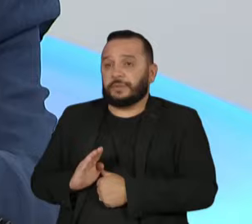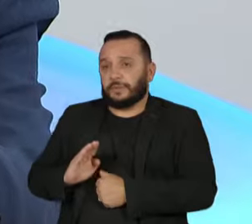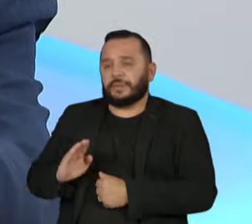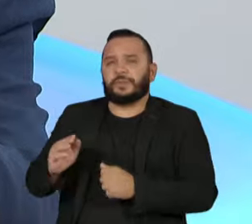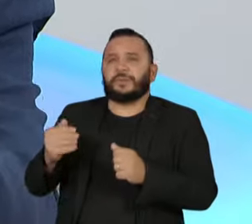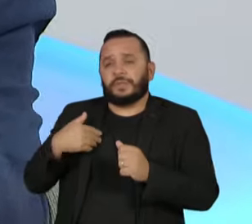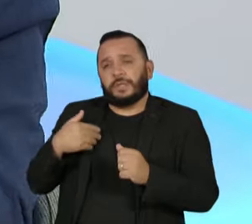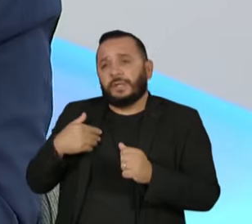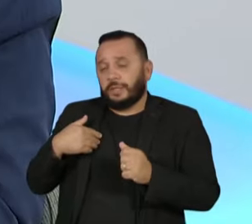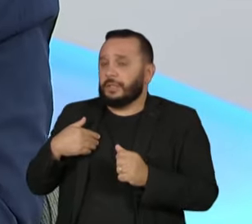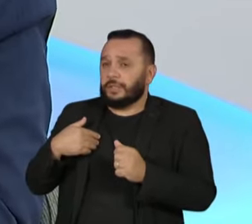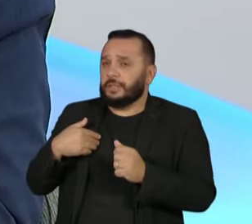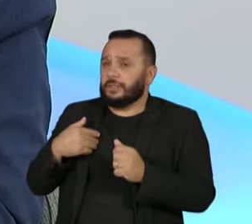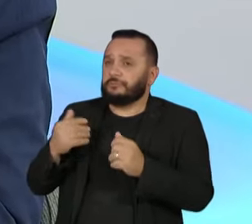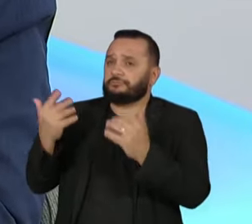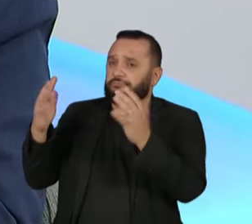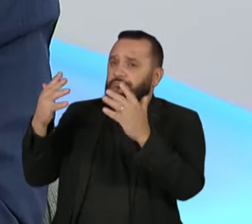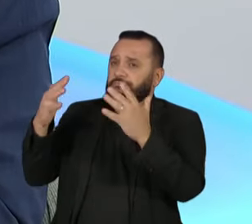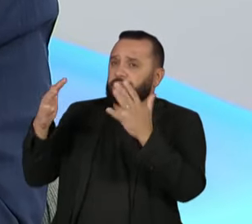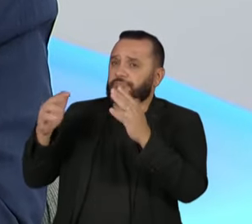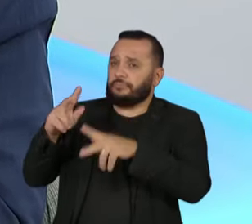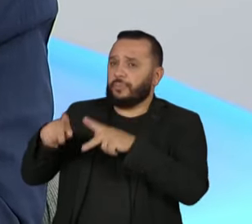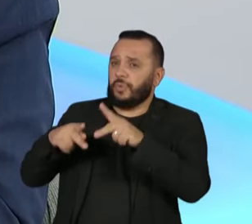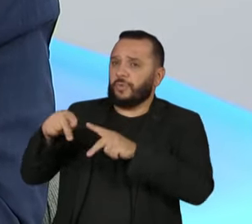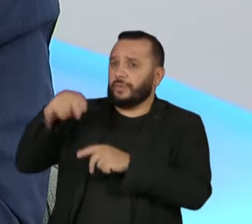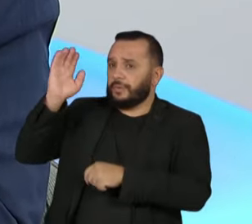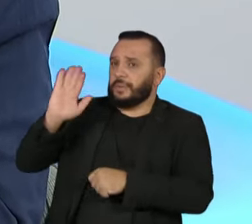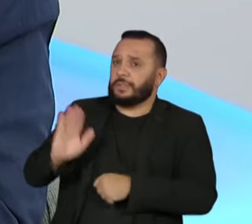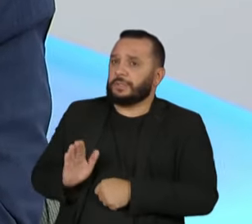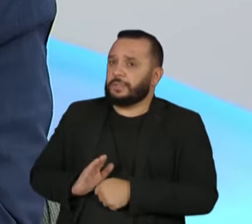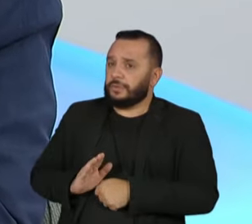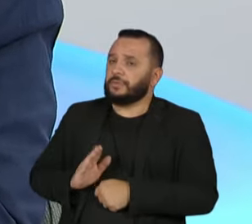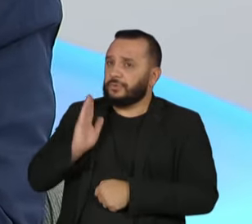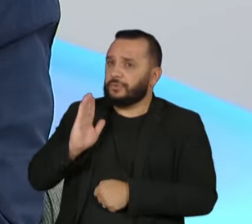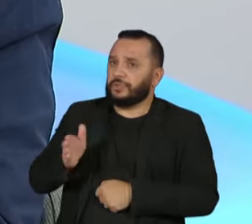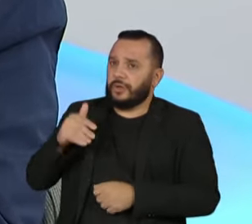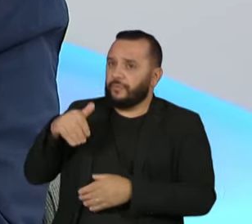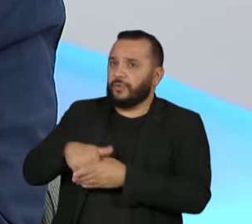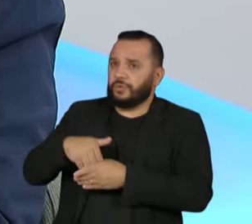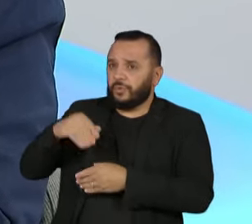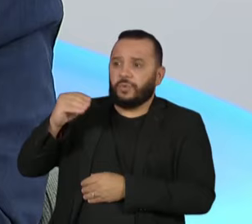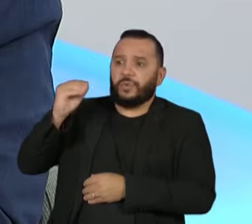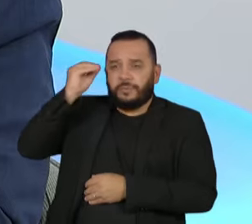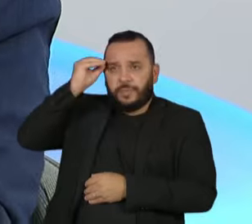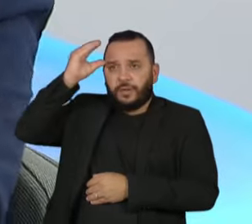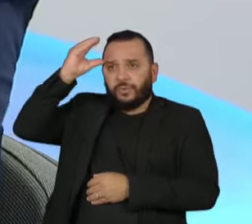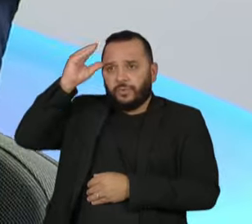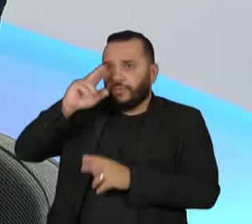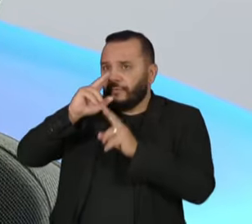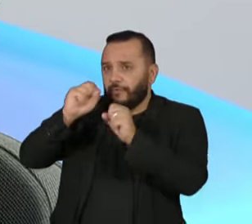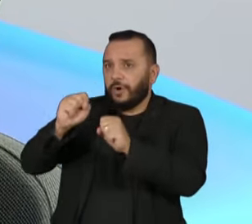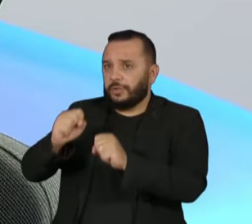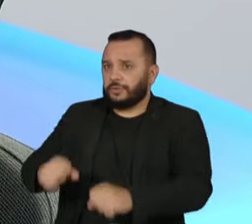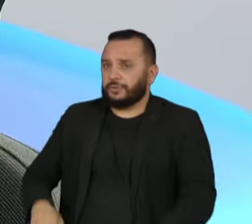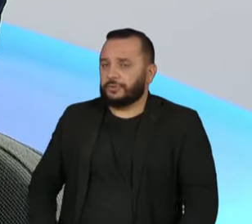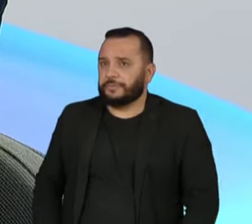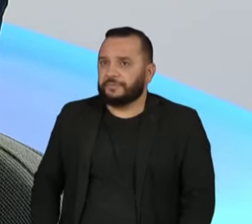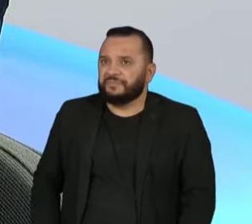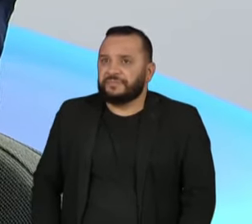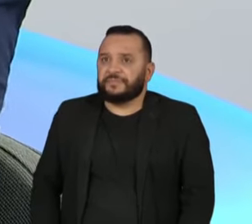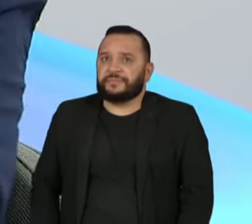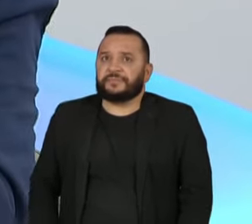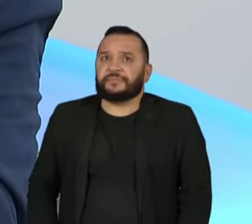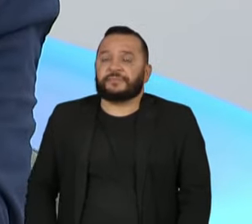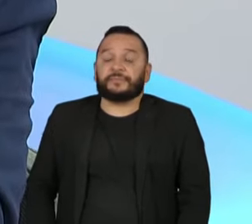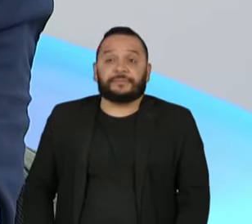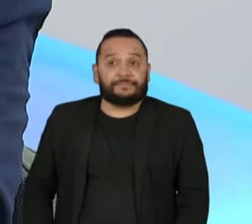o povo brasileiro que reagiu de uma forma muito madura, muito forte nesse período. Então, eu digo que,